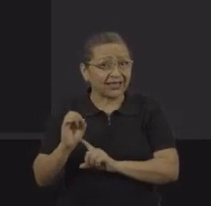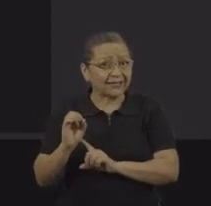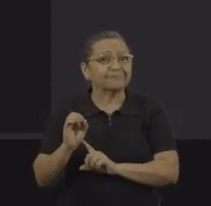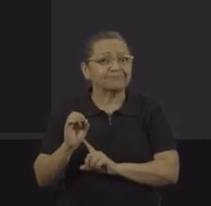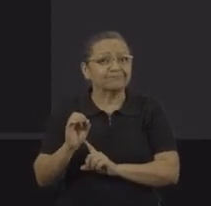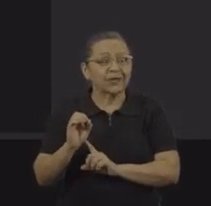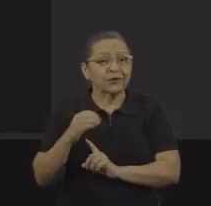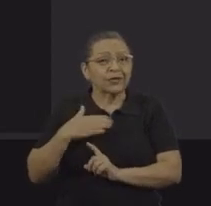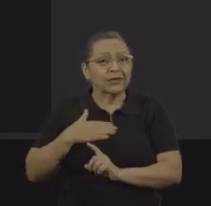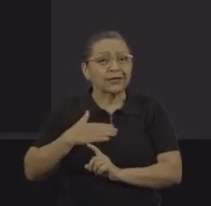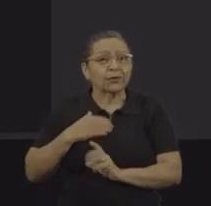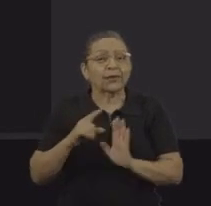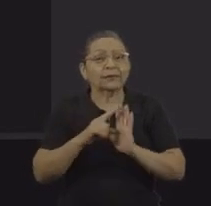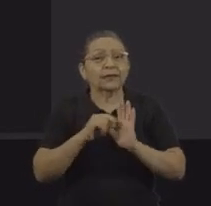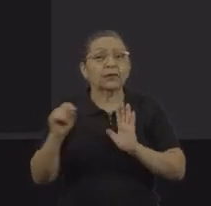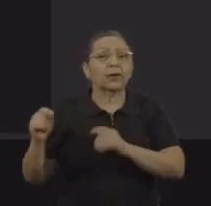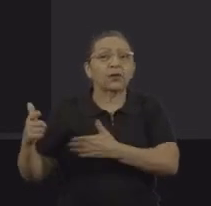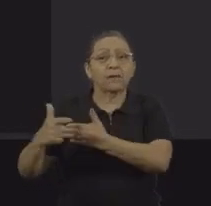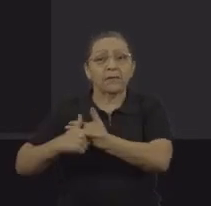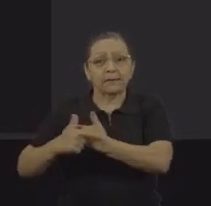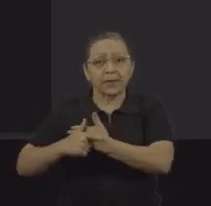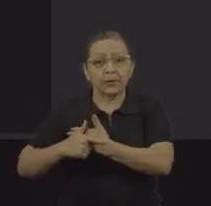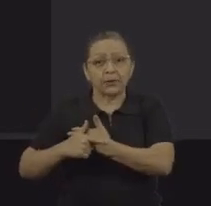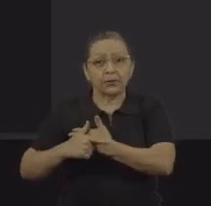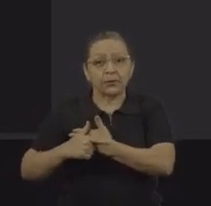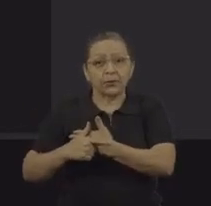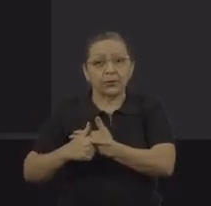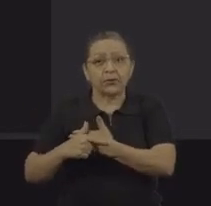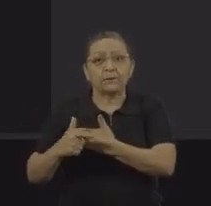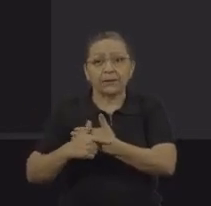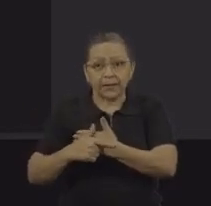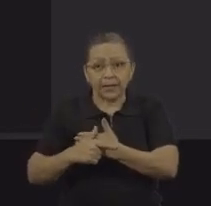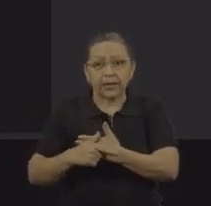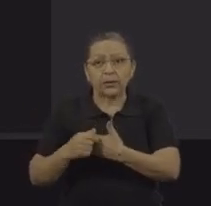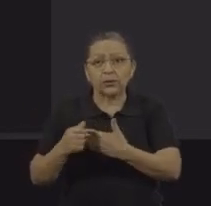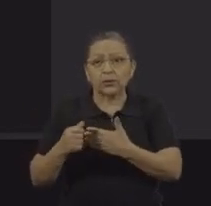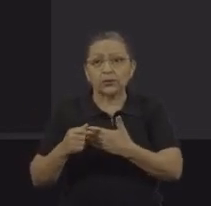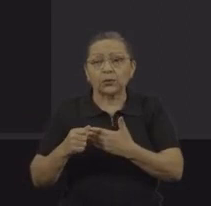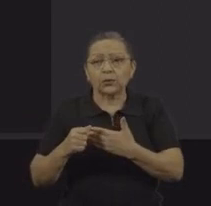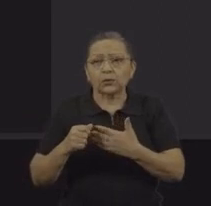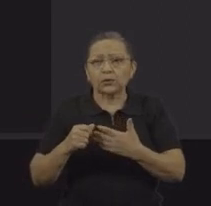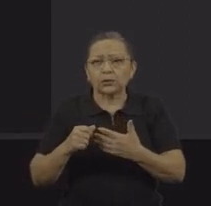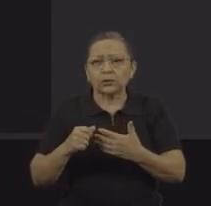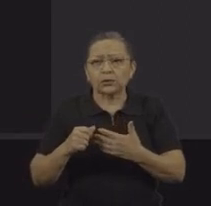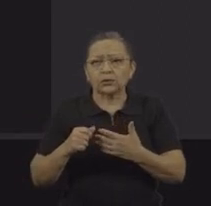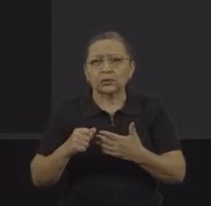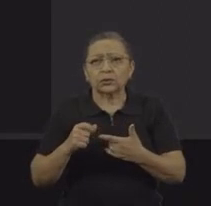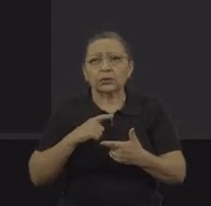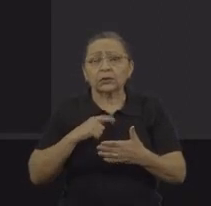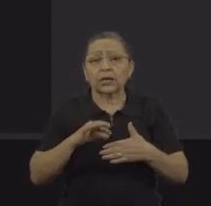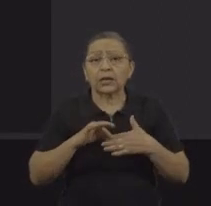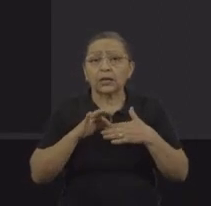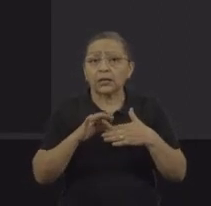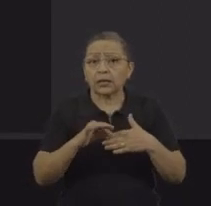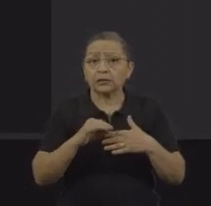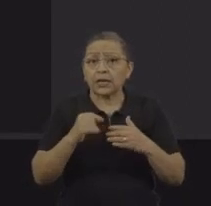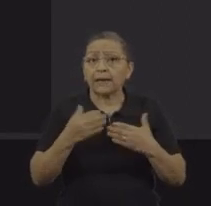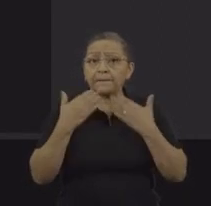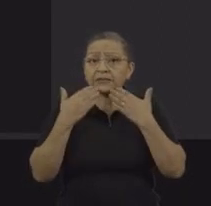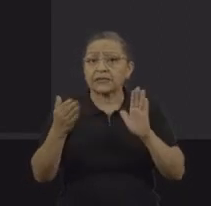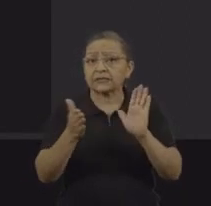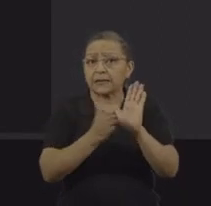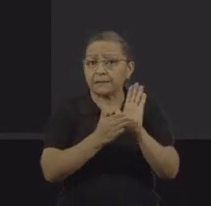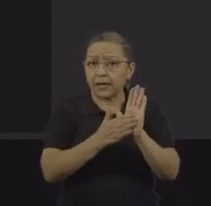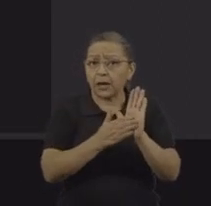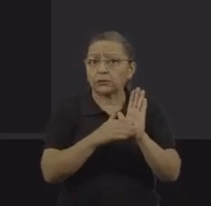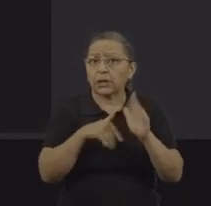destacar o papel da Comissão Pastoral da Terra, que teve um papel muito importante de levar essa pauta, né? Até que ela